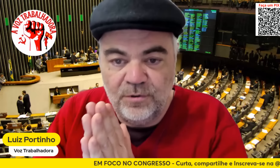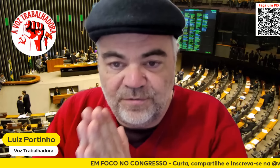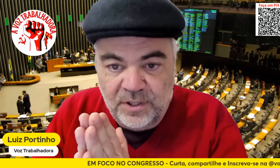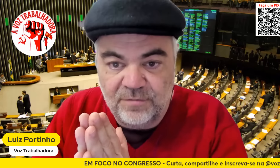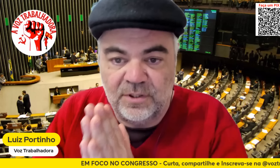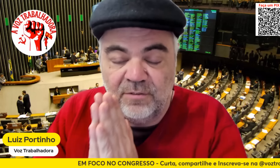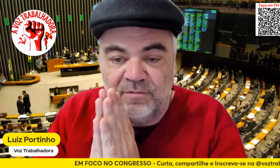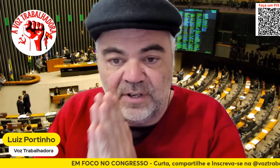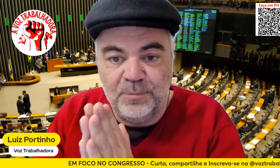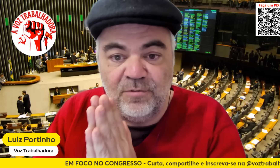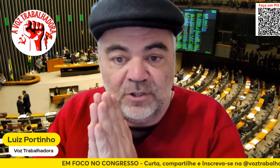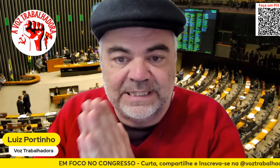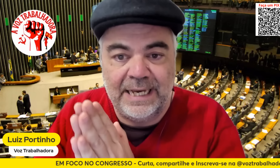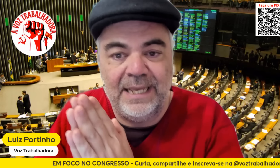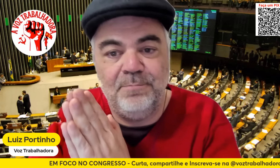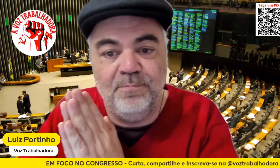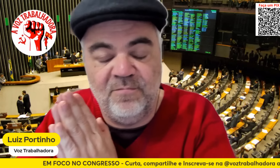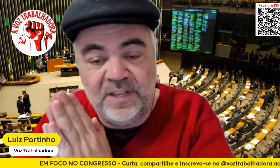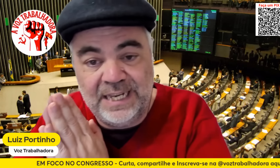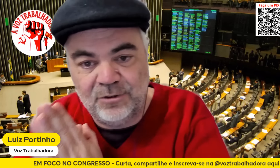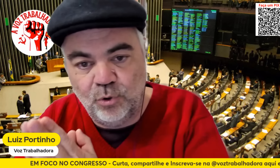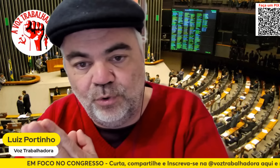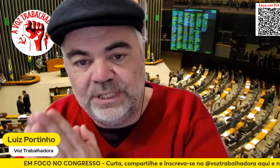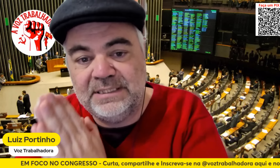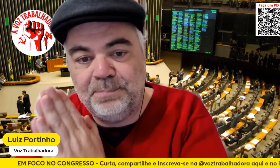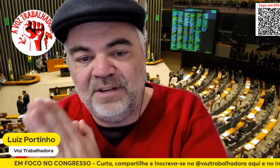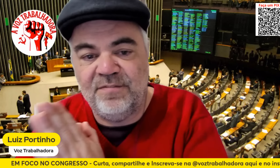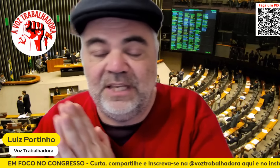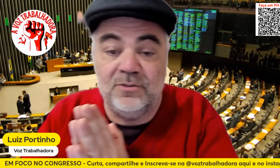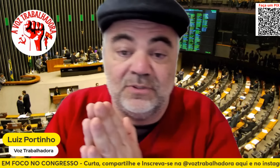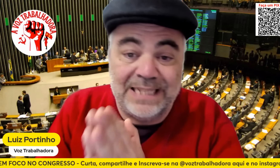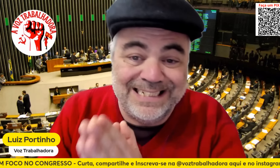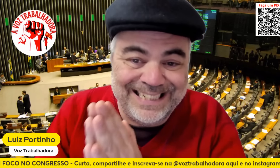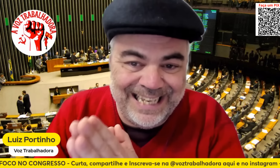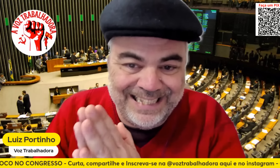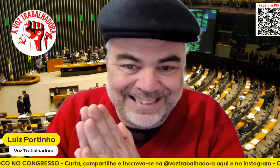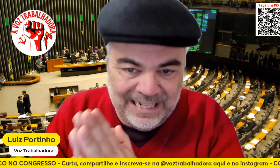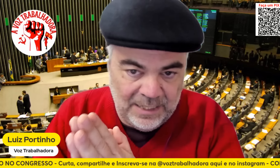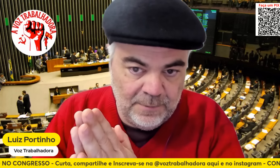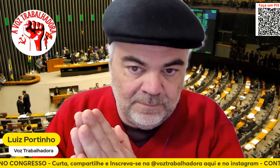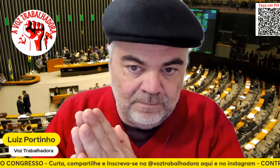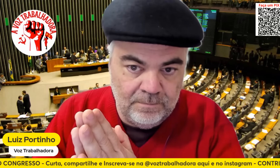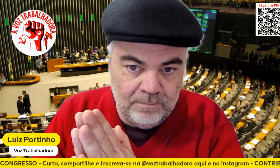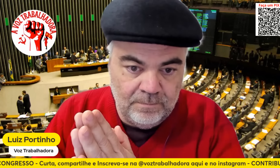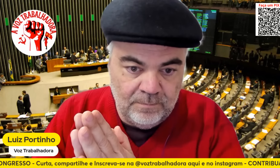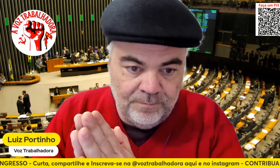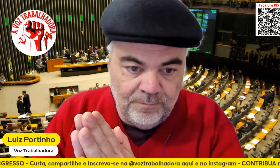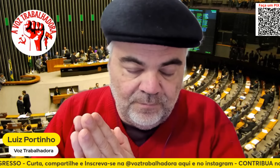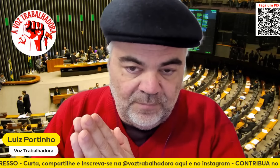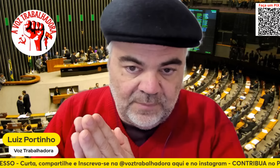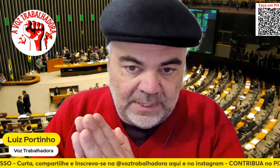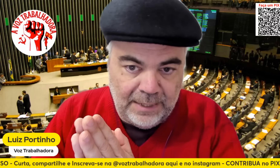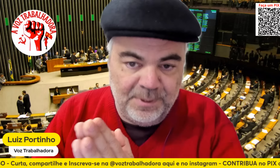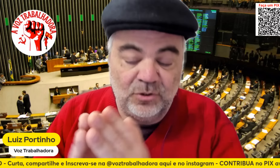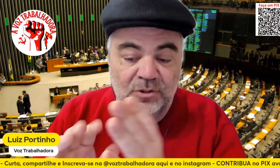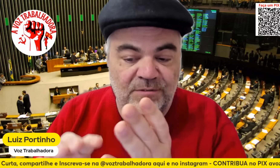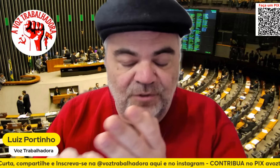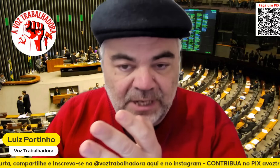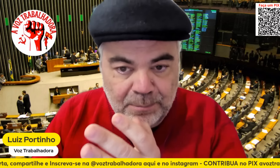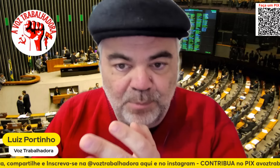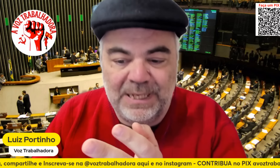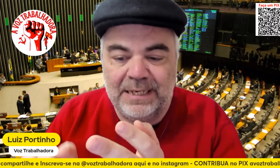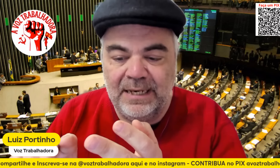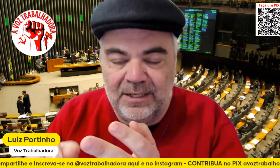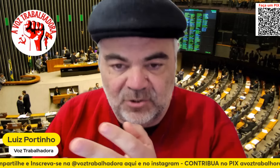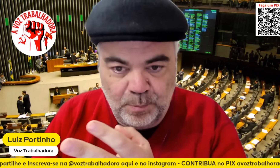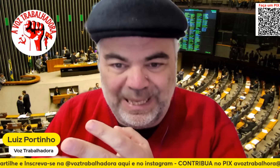olho vivo não vamos votar em vereadores e prefeitos da direita tá pessoal se